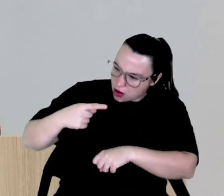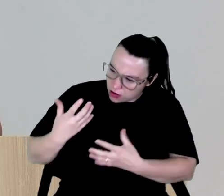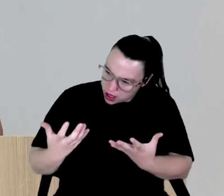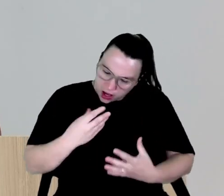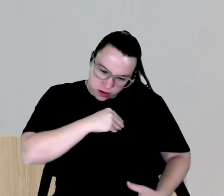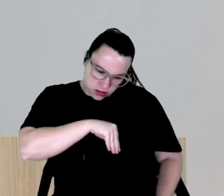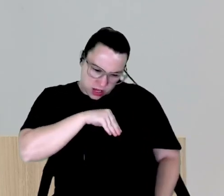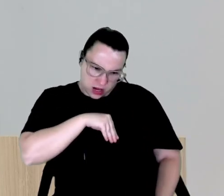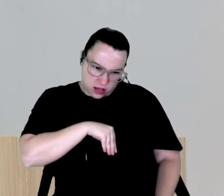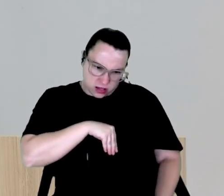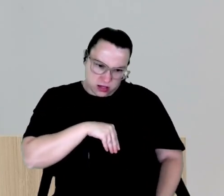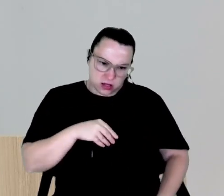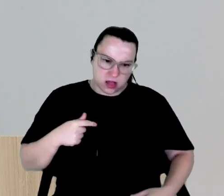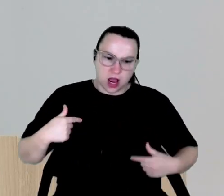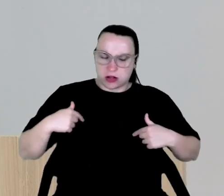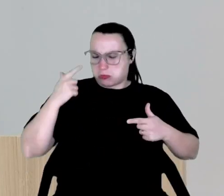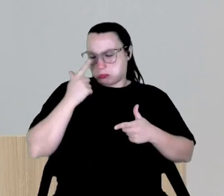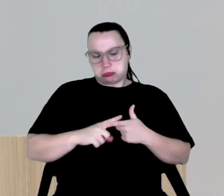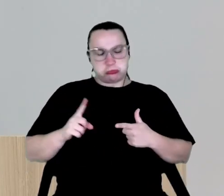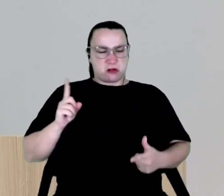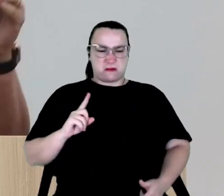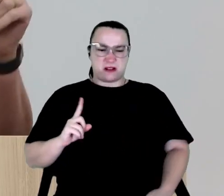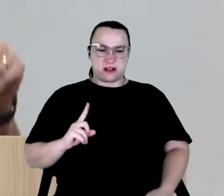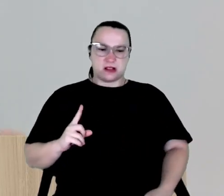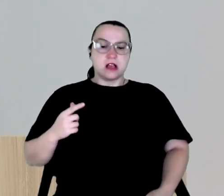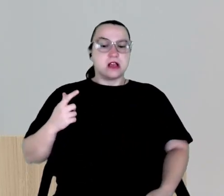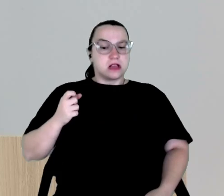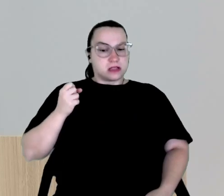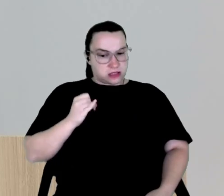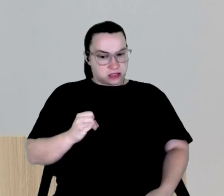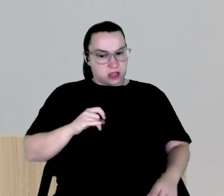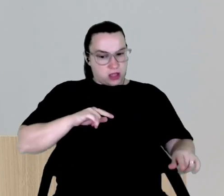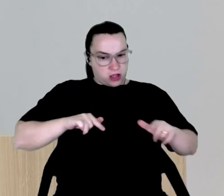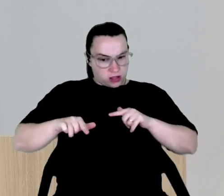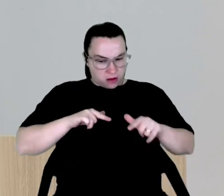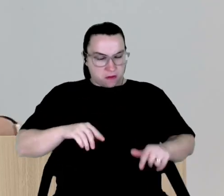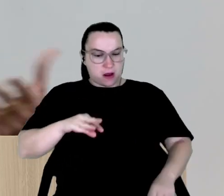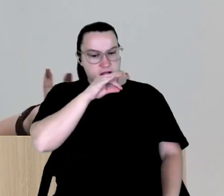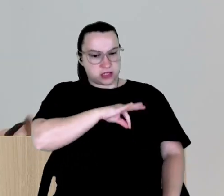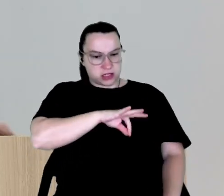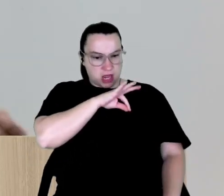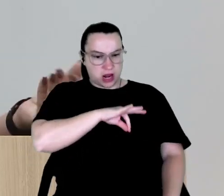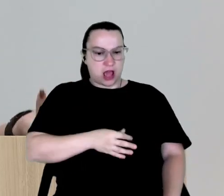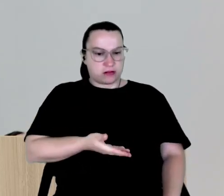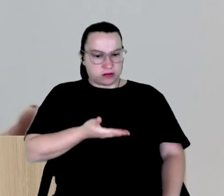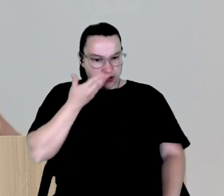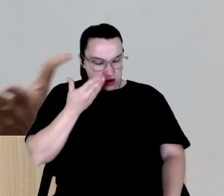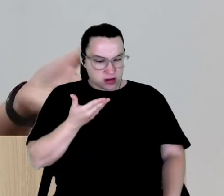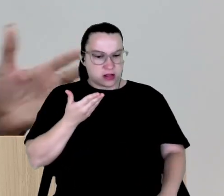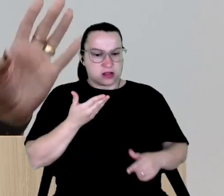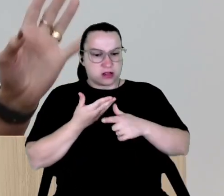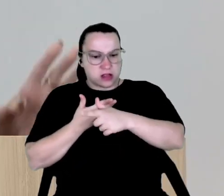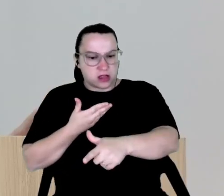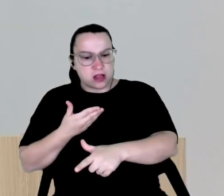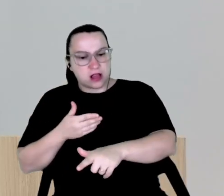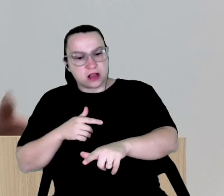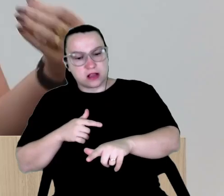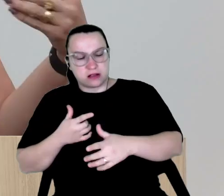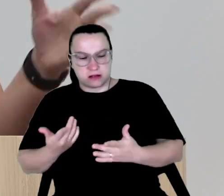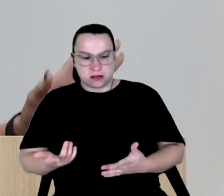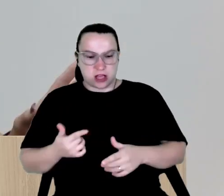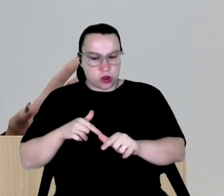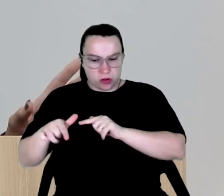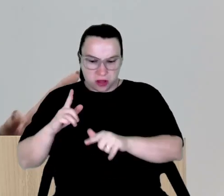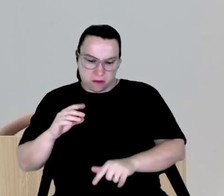Eu não tenho esse problema. Se eu trabalho, eu quero um aumento do salário. Quem não trabalha e ganha pouco, eu acho que está tudo bem.